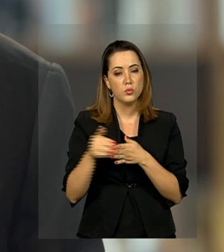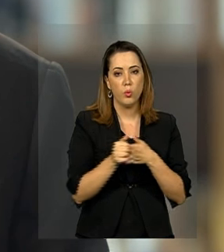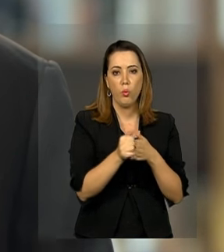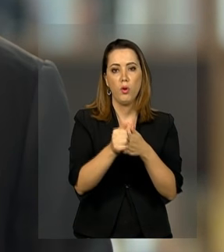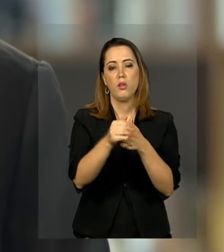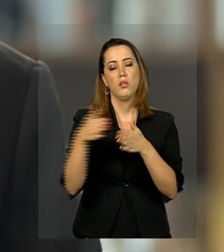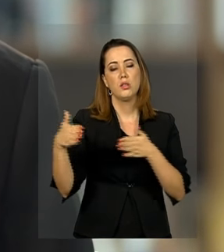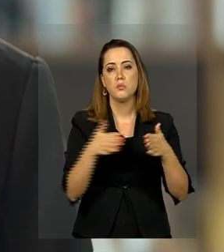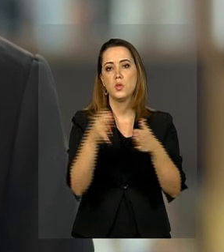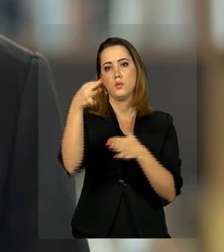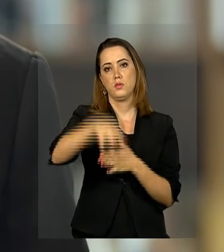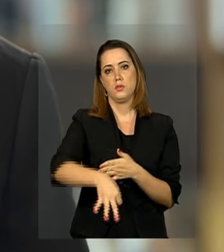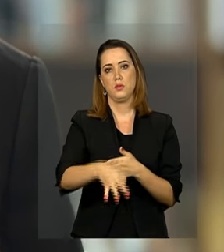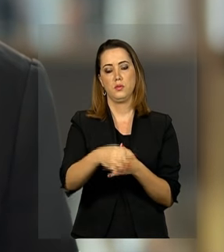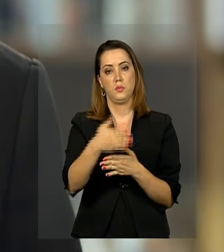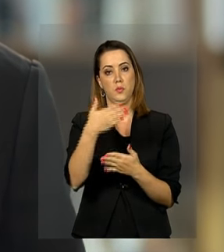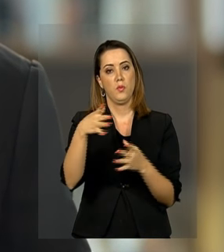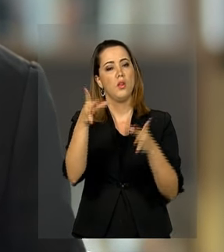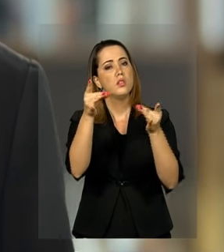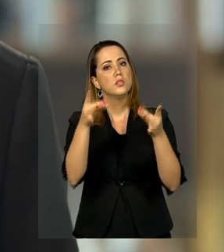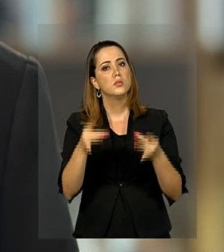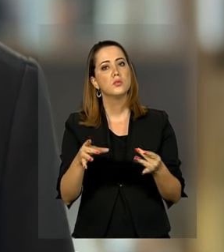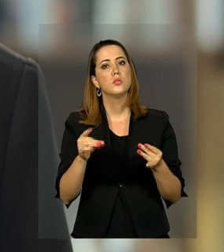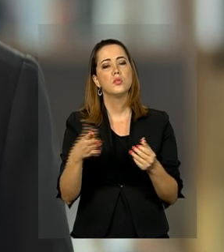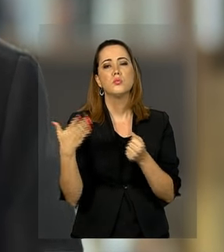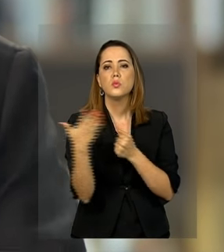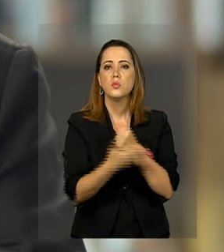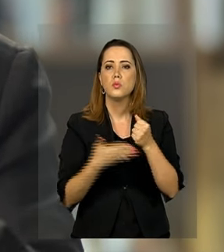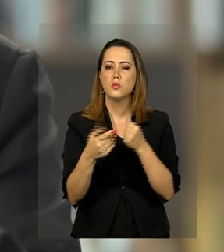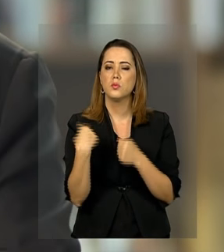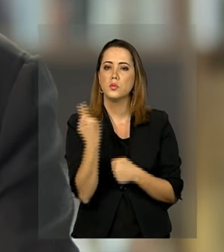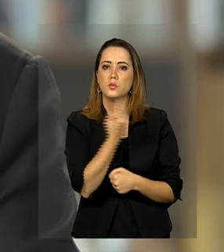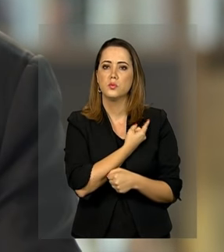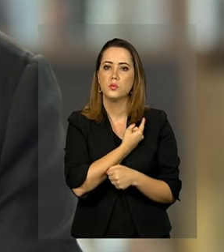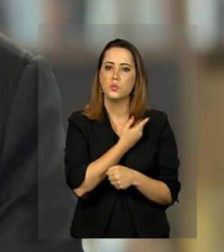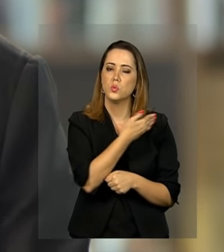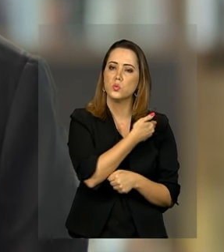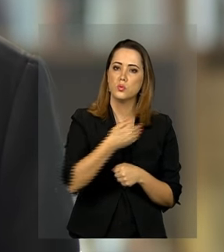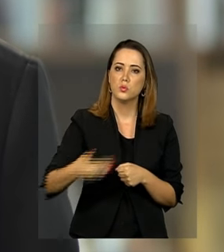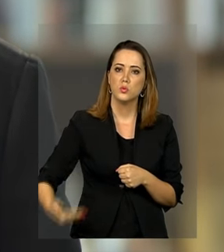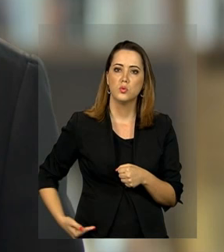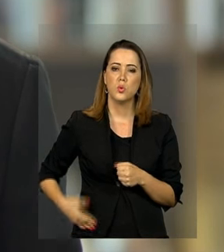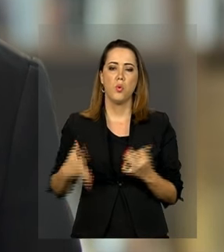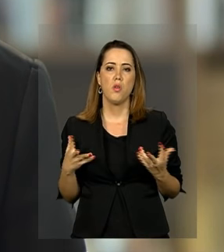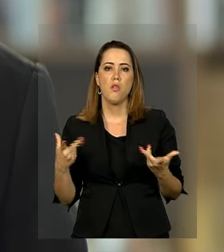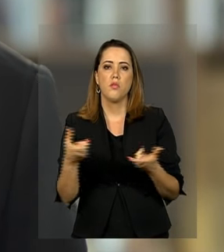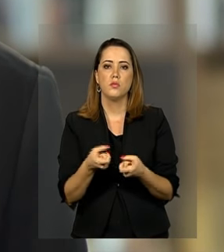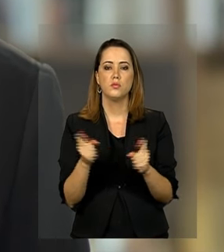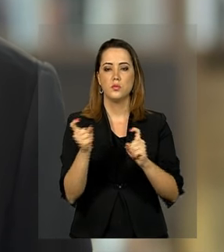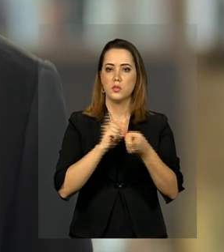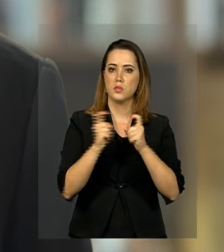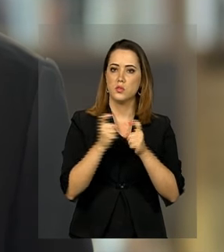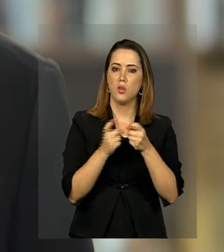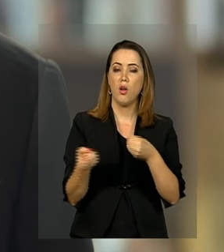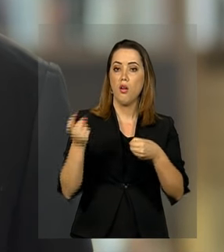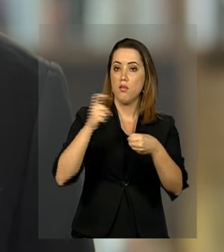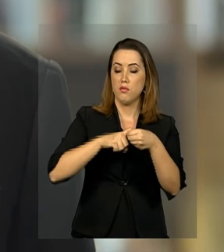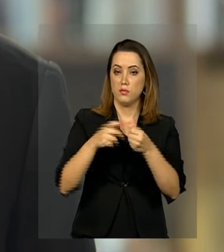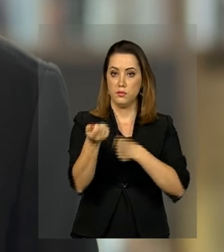crença, destaco os alicerces de nosso governo. Eficiência administrativa, retomada do crescimento,